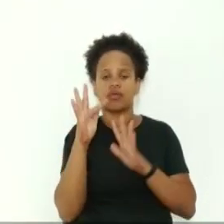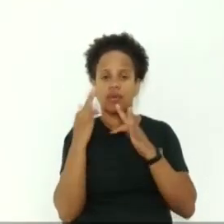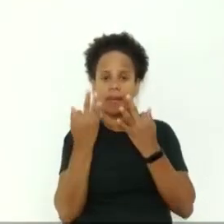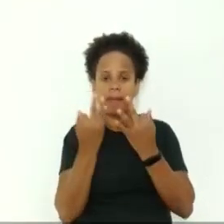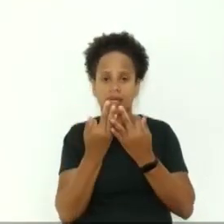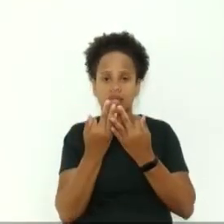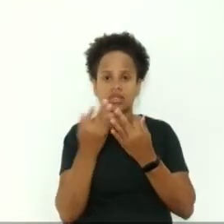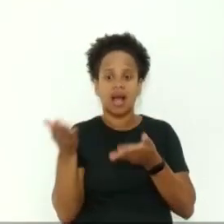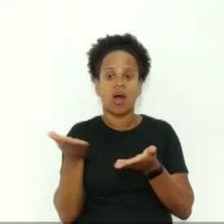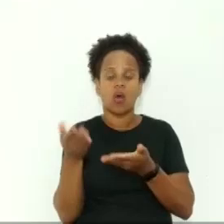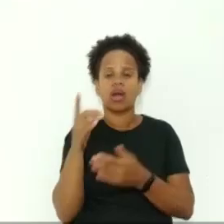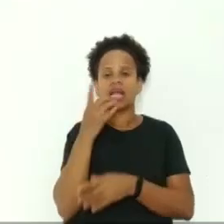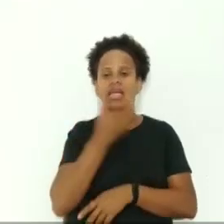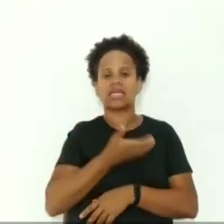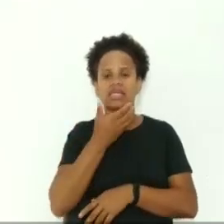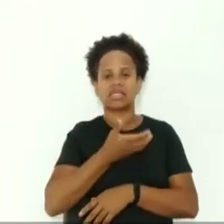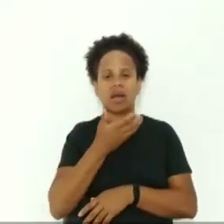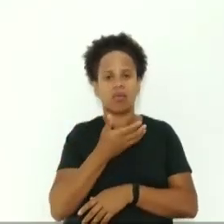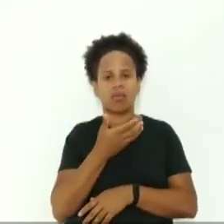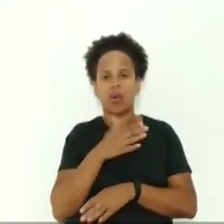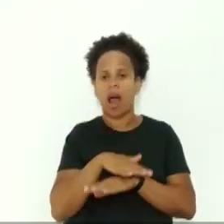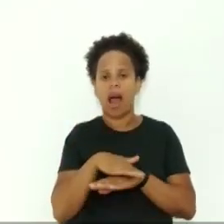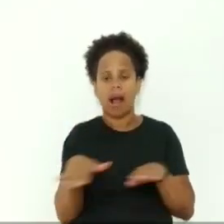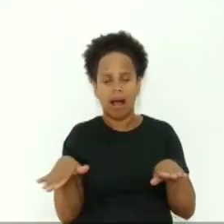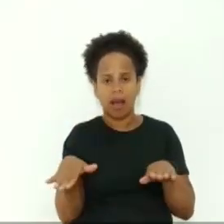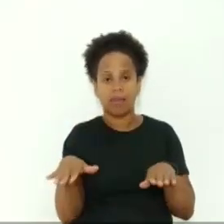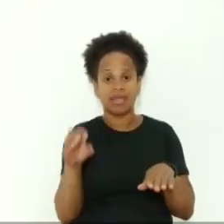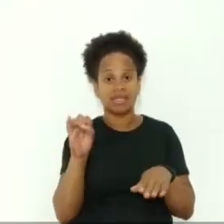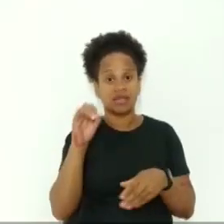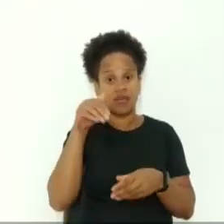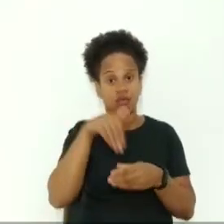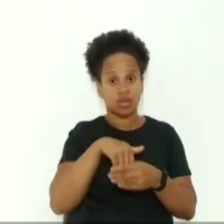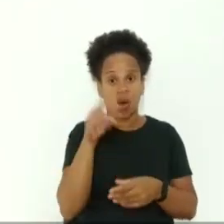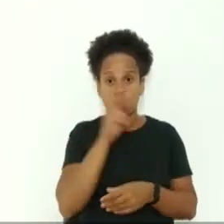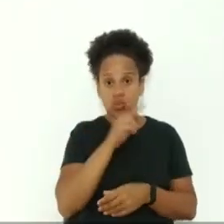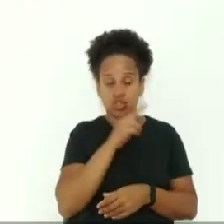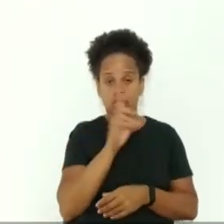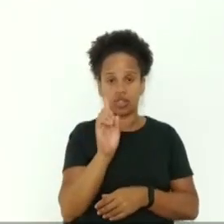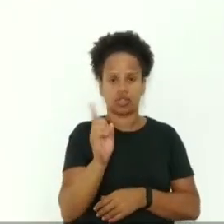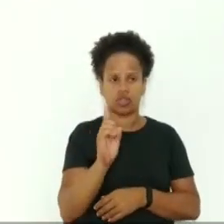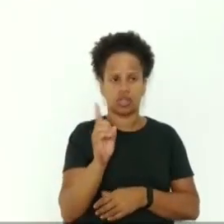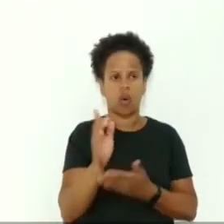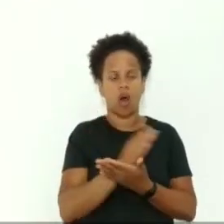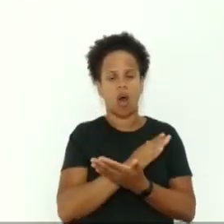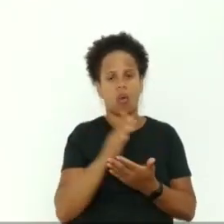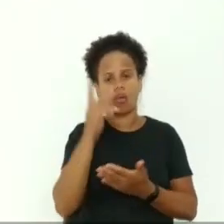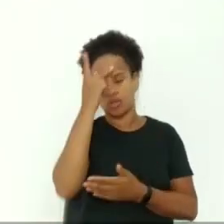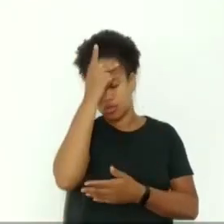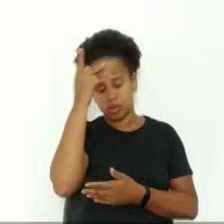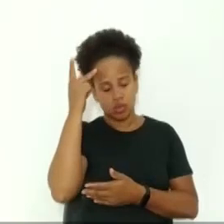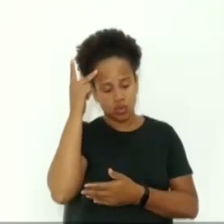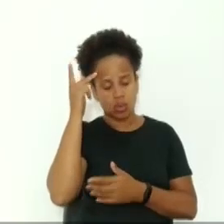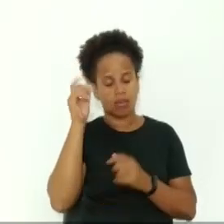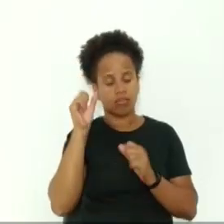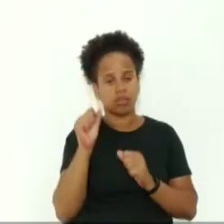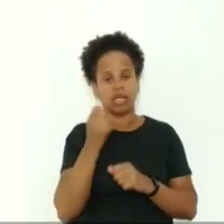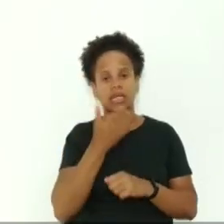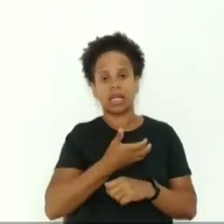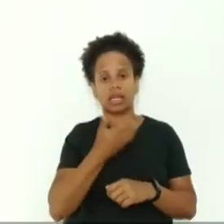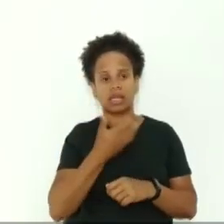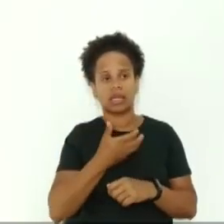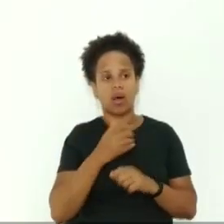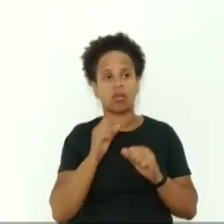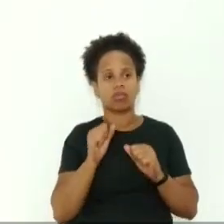dezembro. Se a gente não votasse com urgência esse projeto para esse ano algumas pessoas agora iam passar o Natal provavelmente na casa de algum